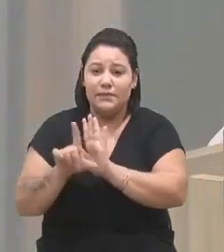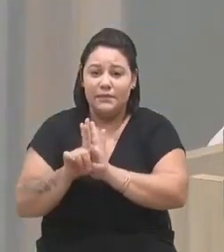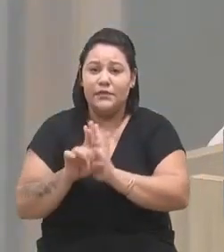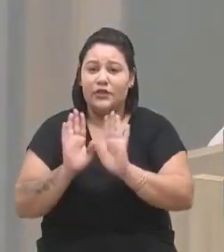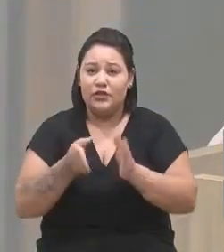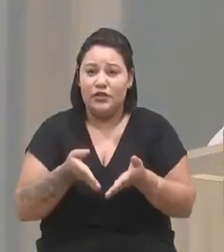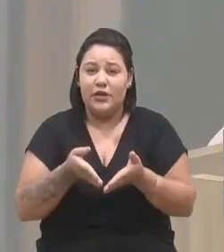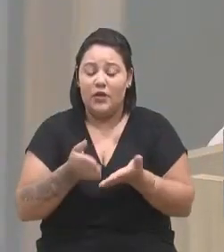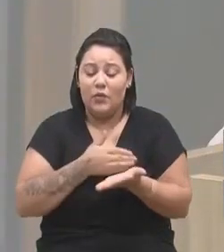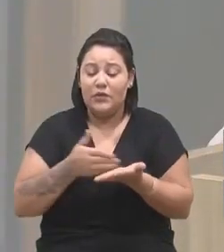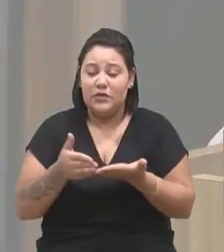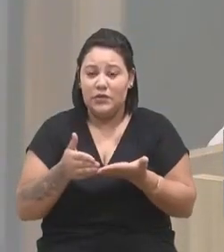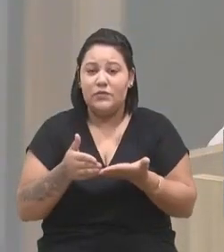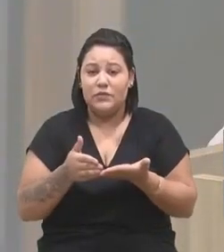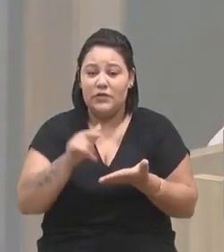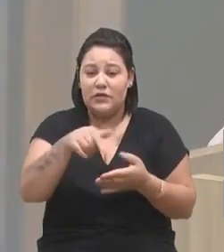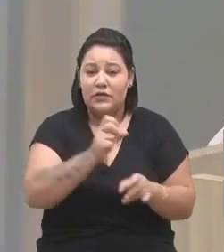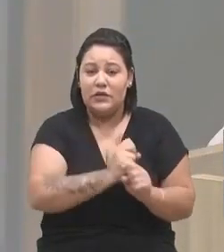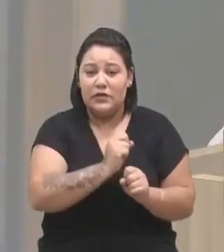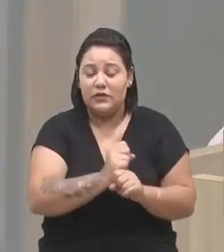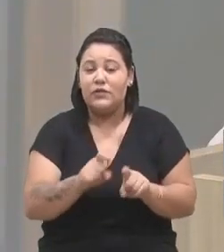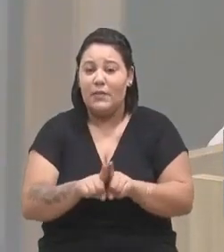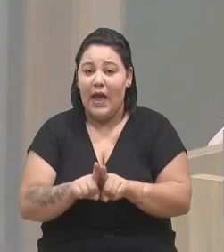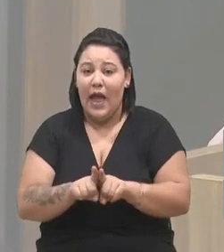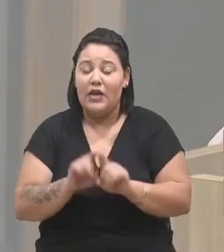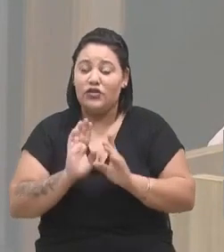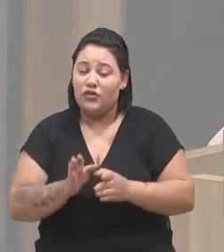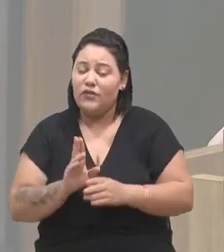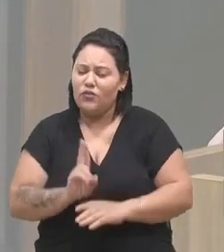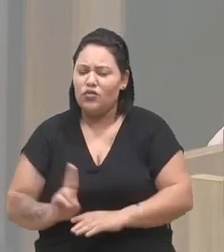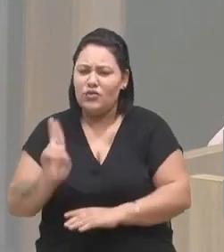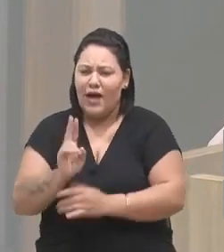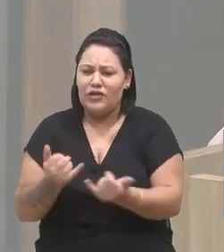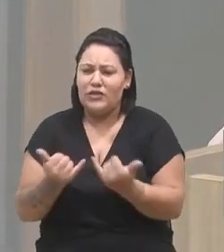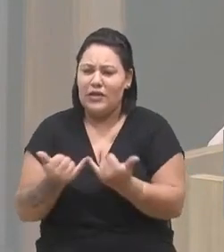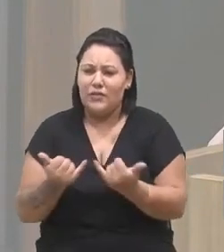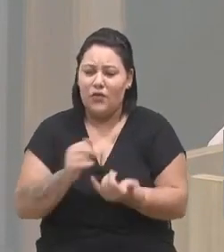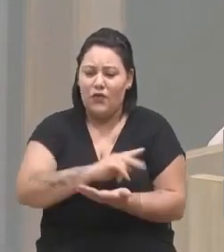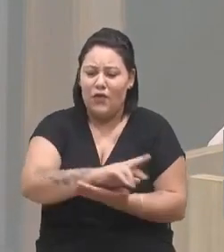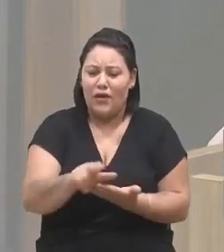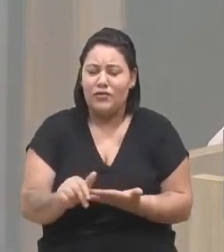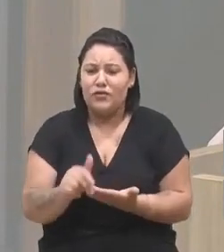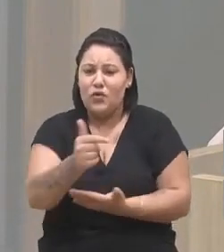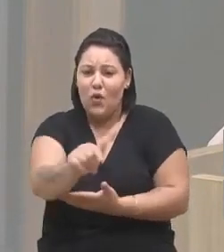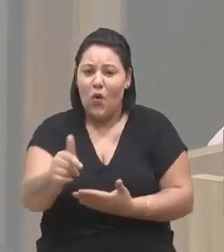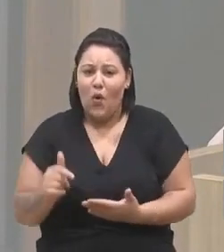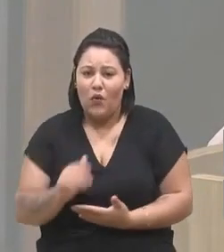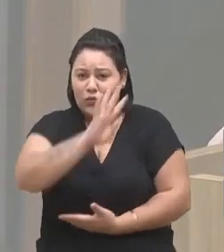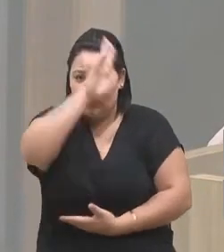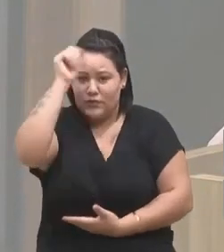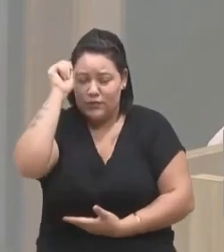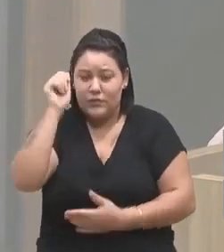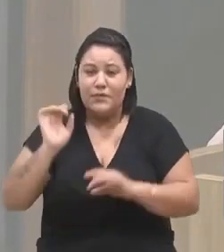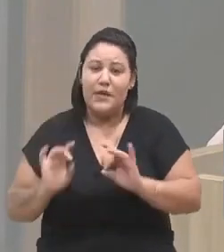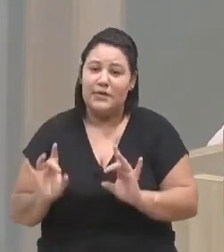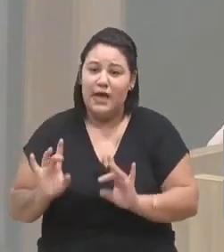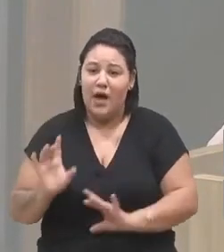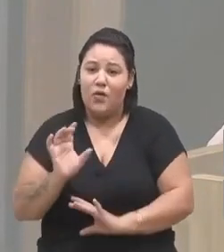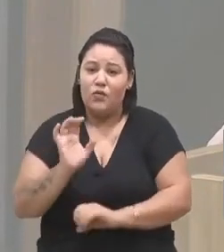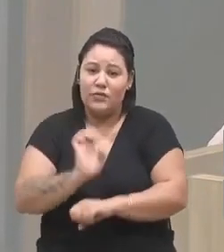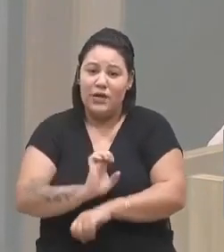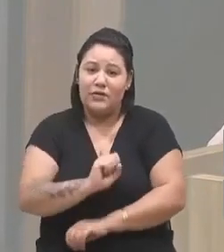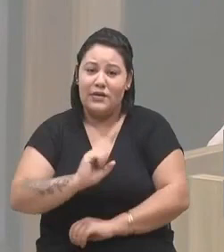início desse ano, onde pegamos de exemplo diversos outros municípios, em especial no estado de Santa Catarina,